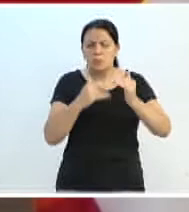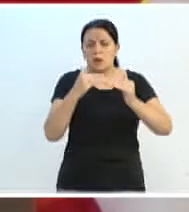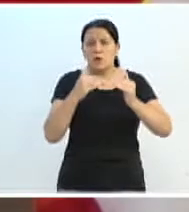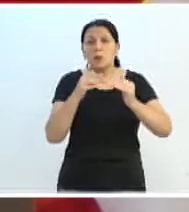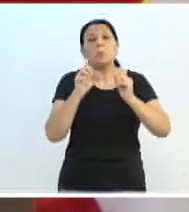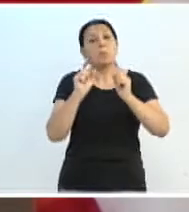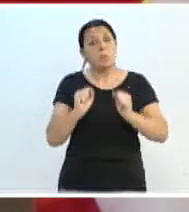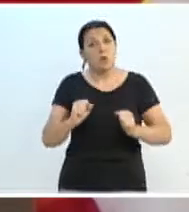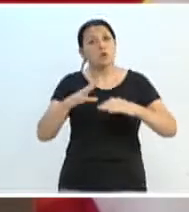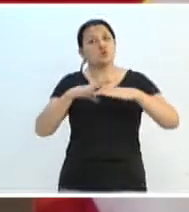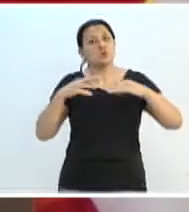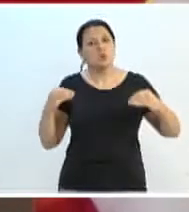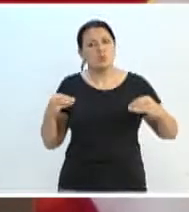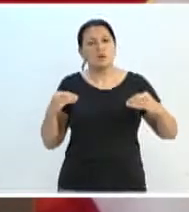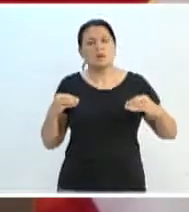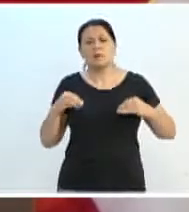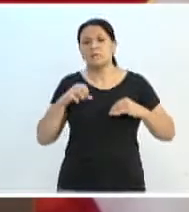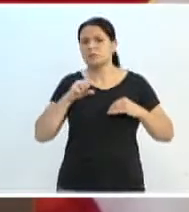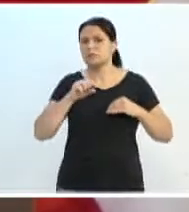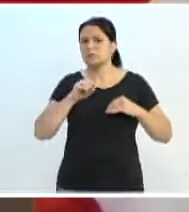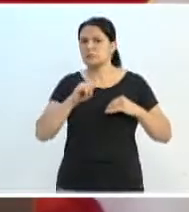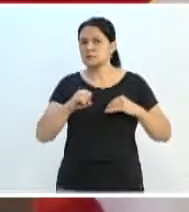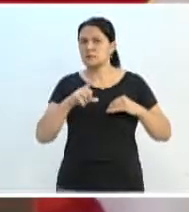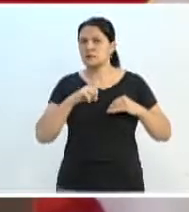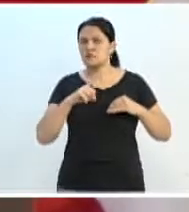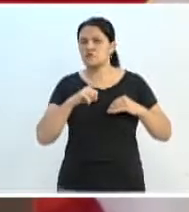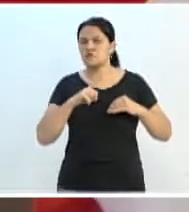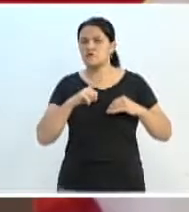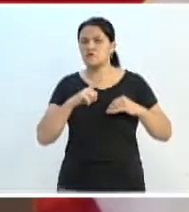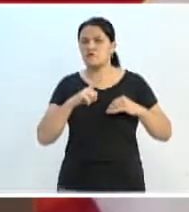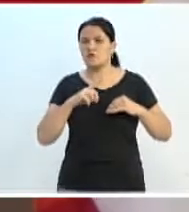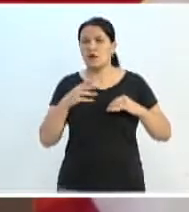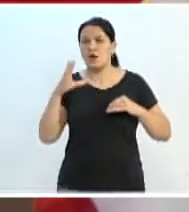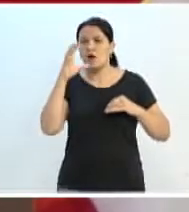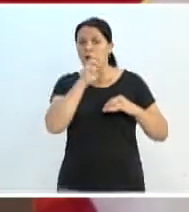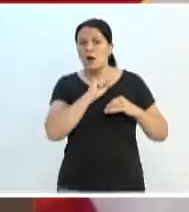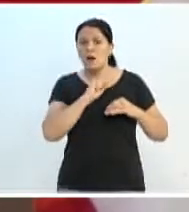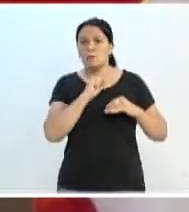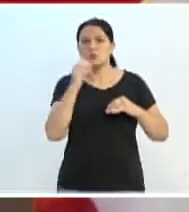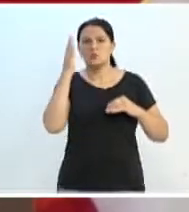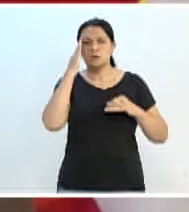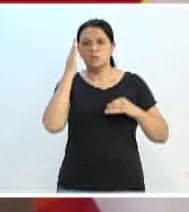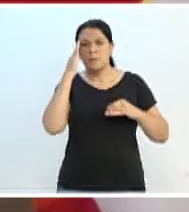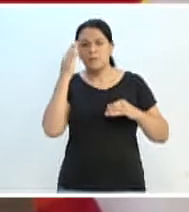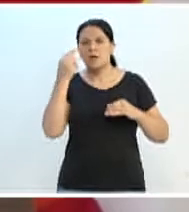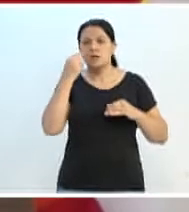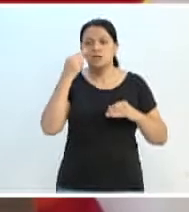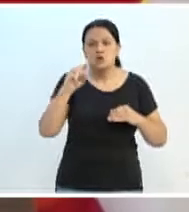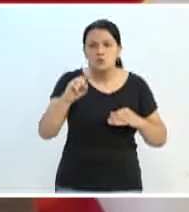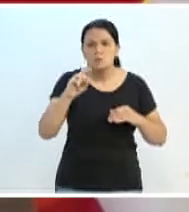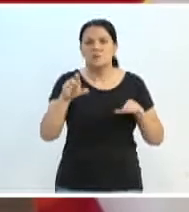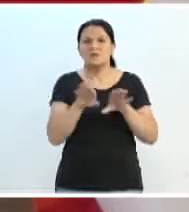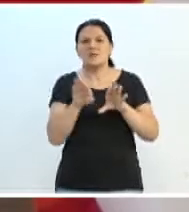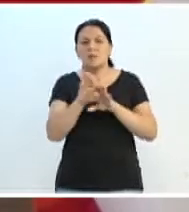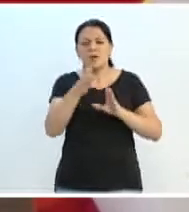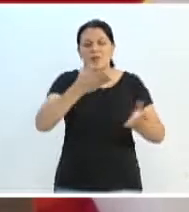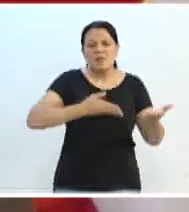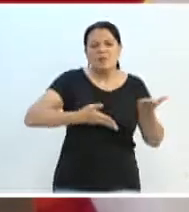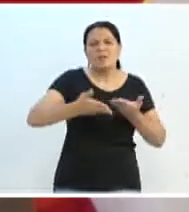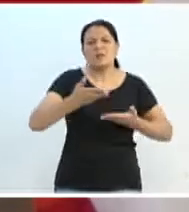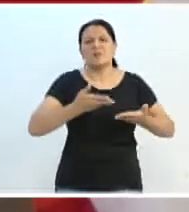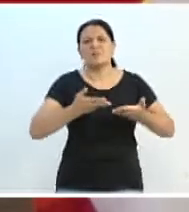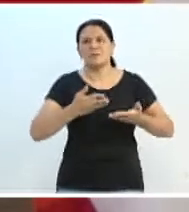ser curados, desde que sejam diagnosticados precocemente e tratados em centros especializados. E eu quero pedir